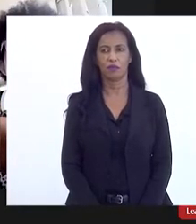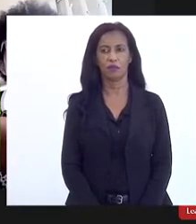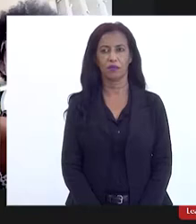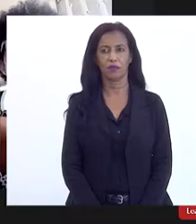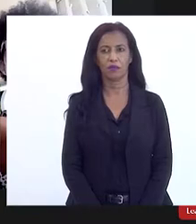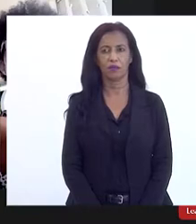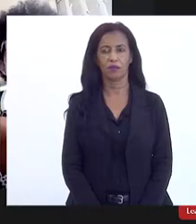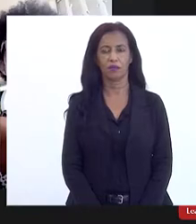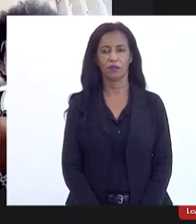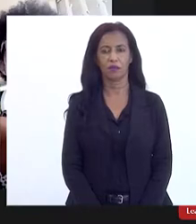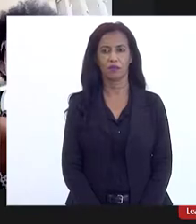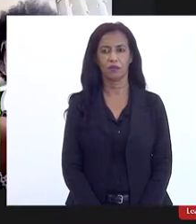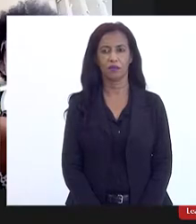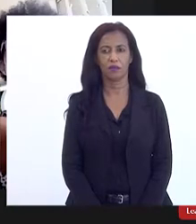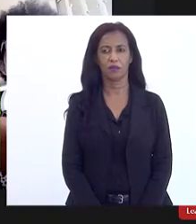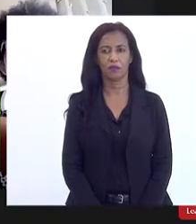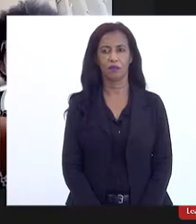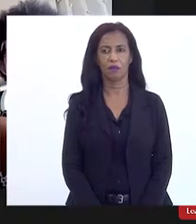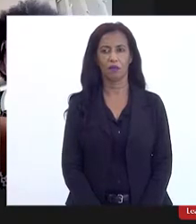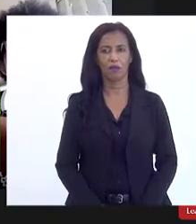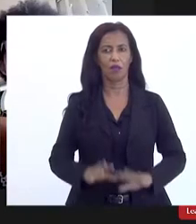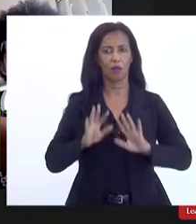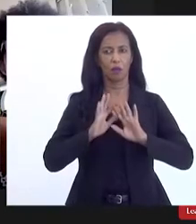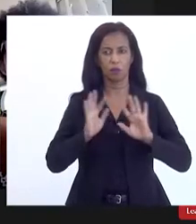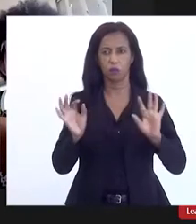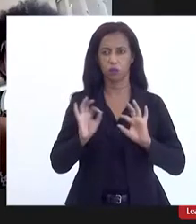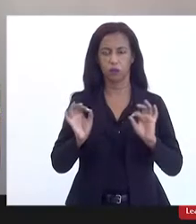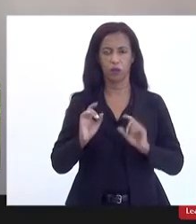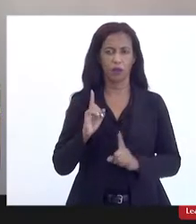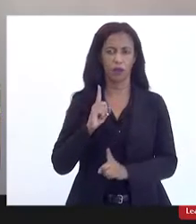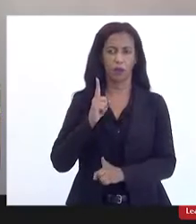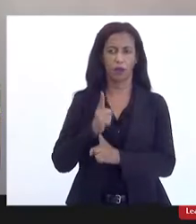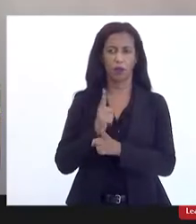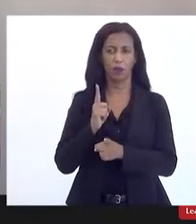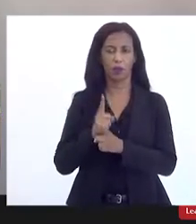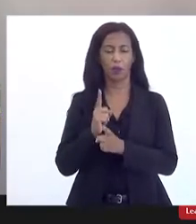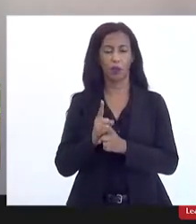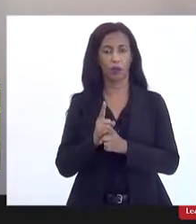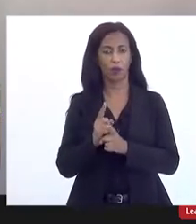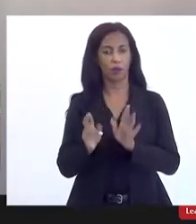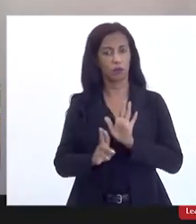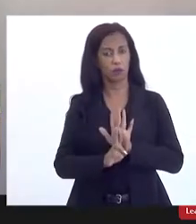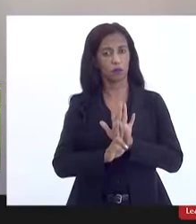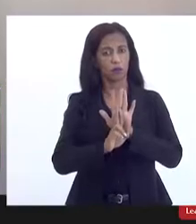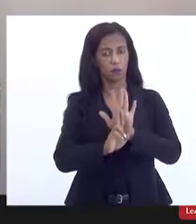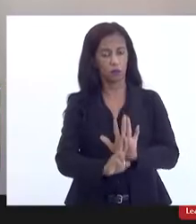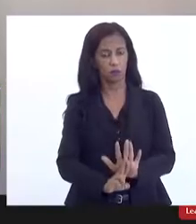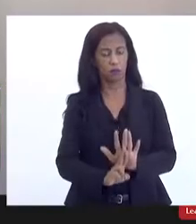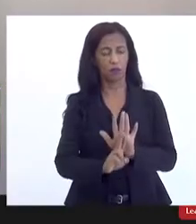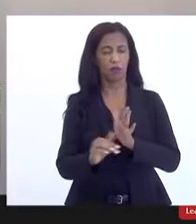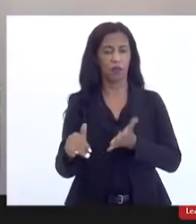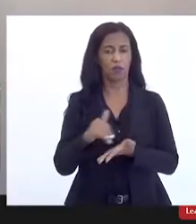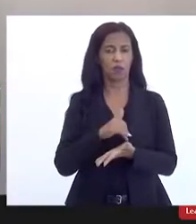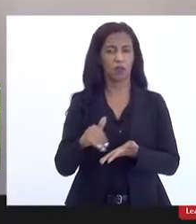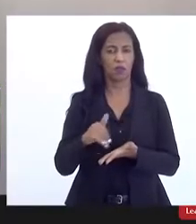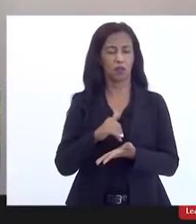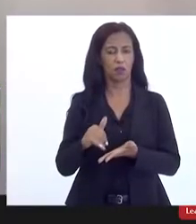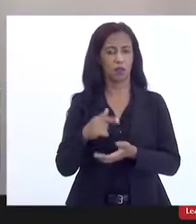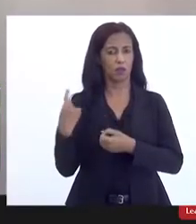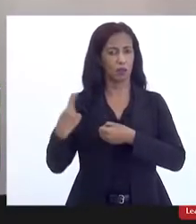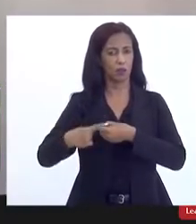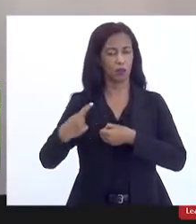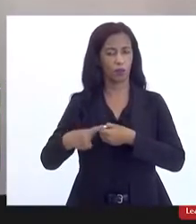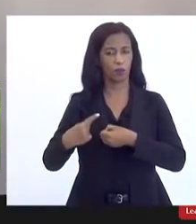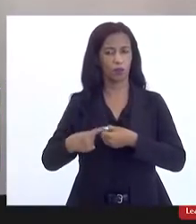Bom por hora que não encontramos na nossa audiência online nenhum representante da Secretaria Municipal